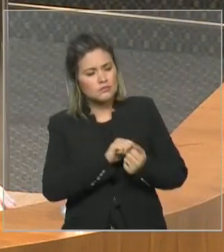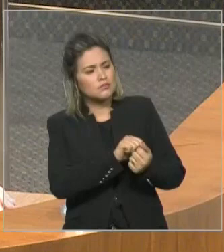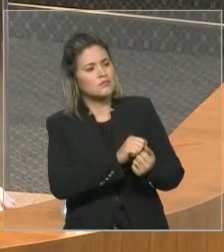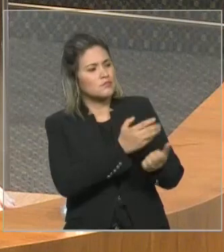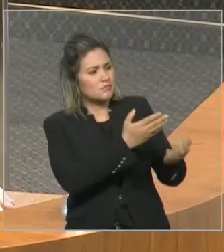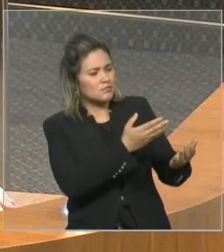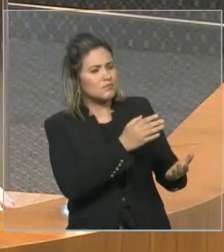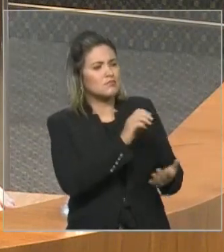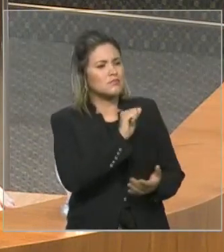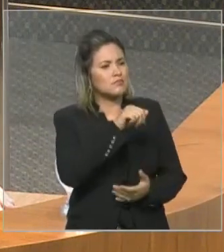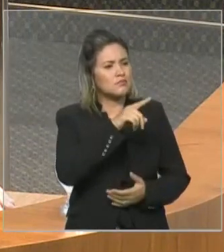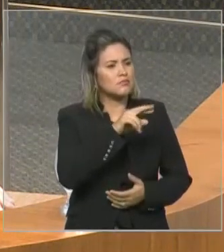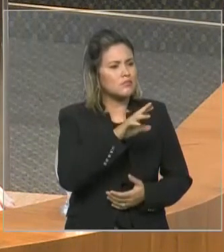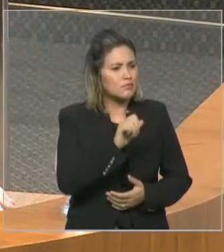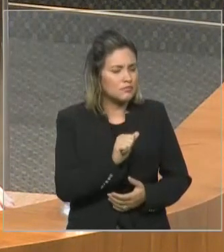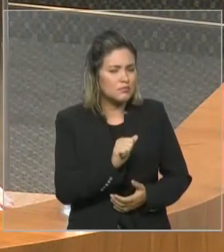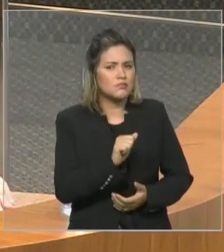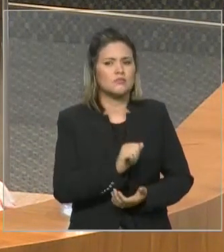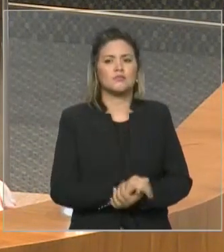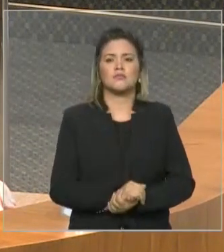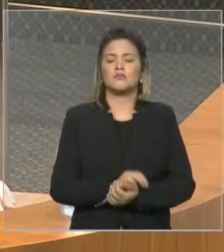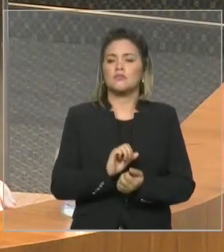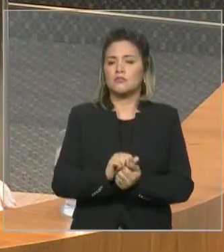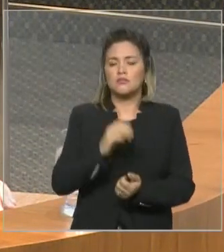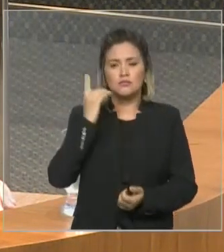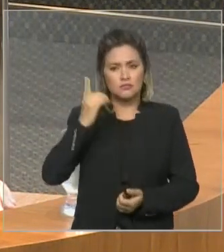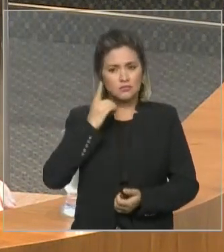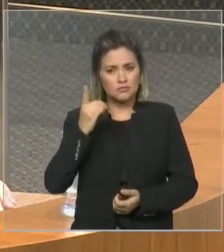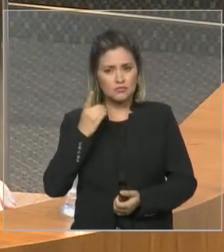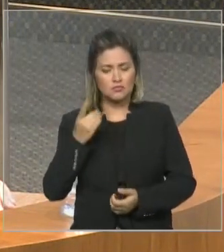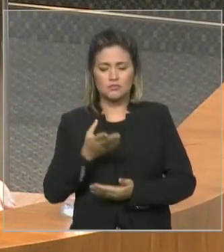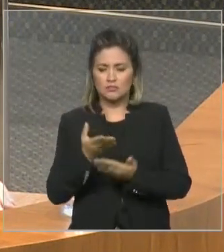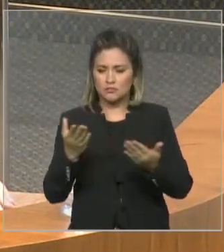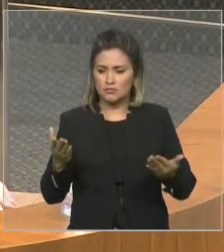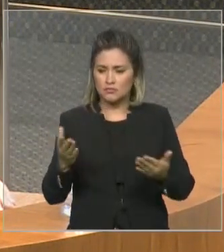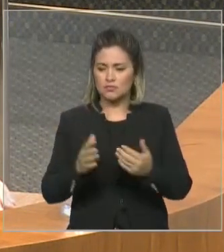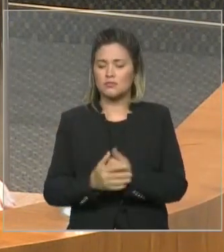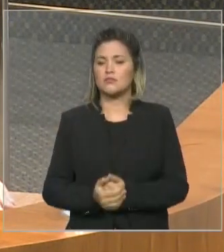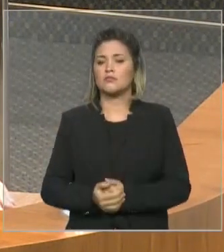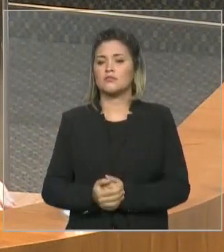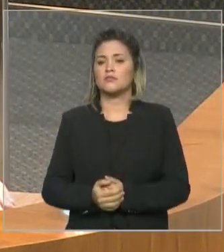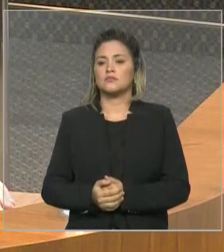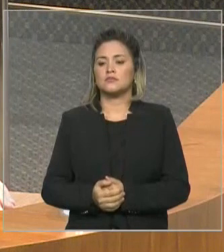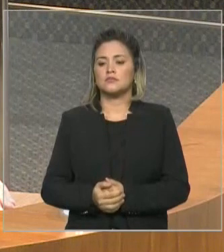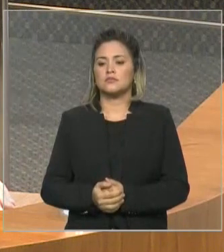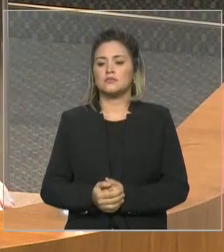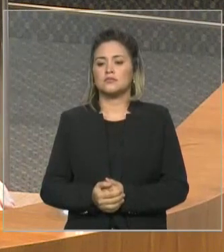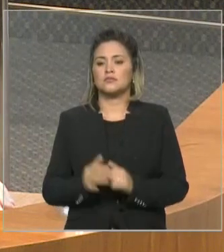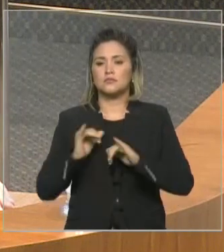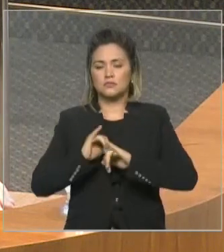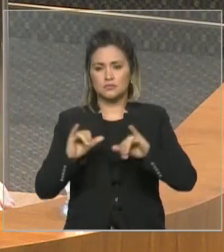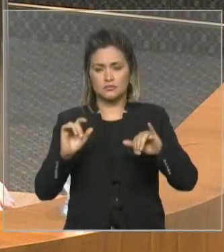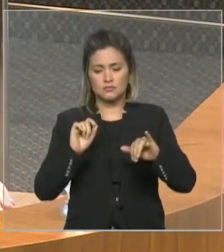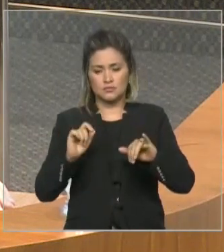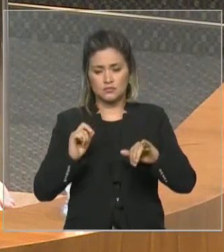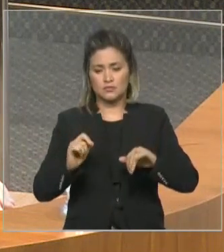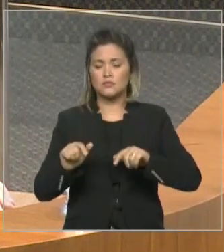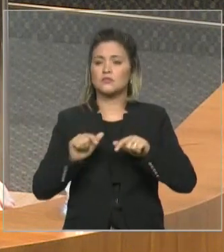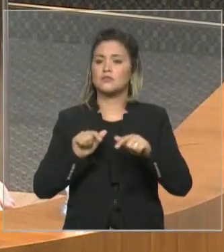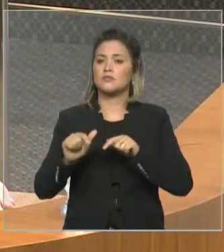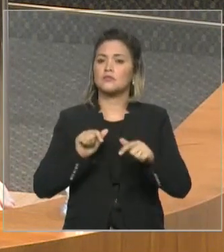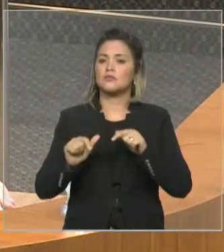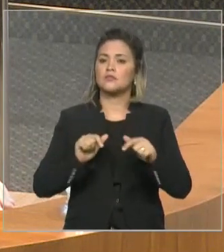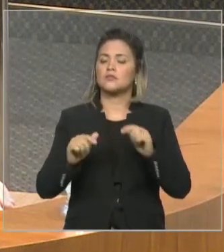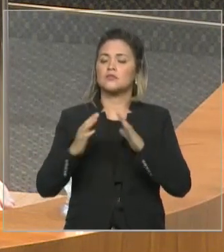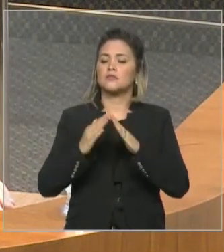Casa Legislativa, e quero dizer a todos que estaremos no Poder Executivo, na Casa Civil,